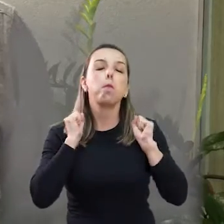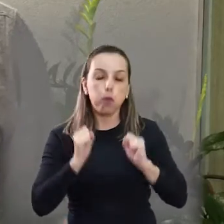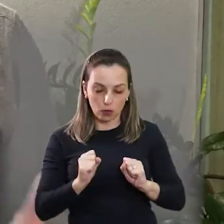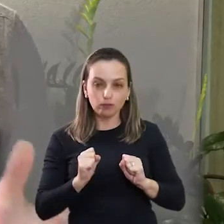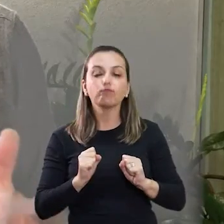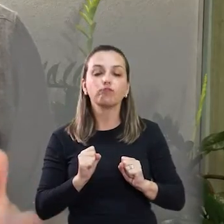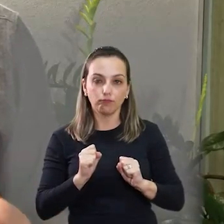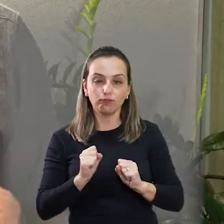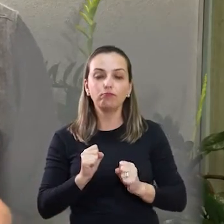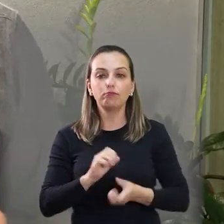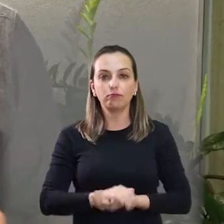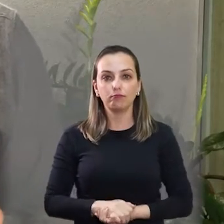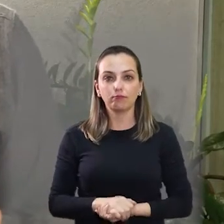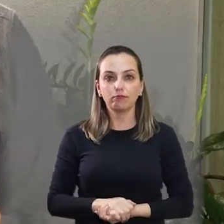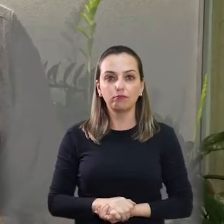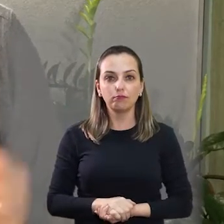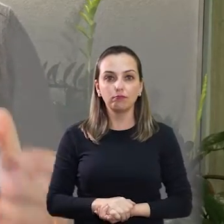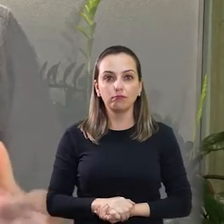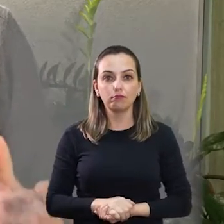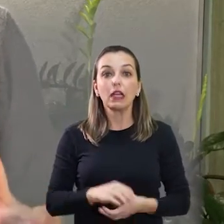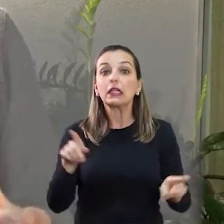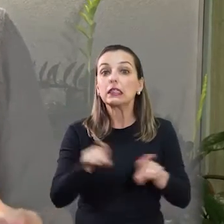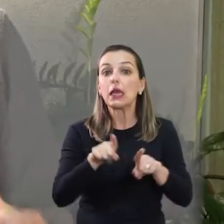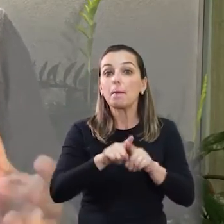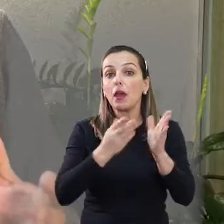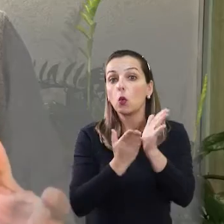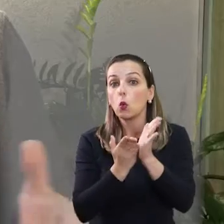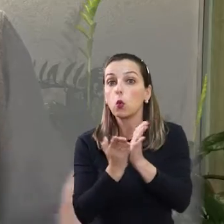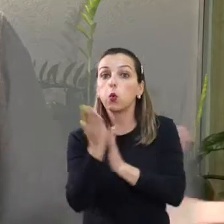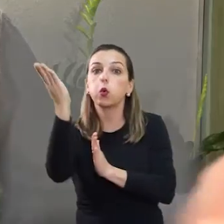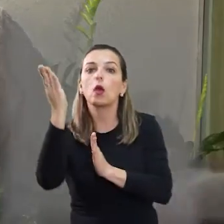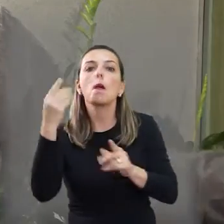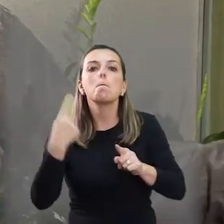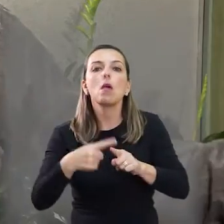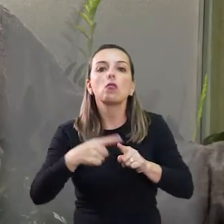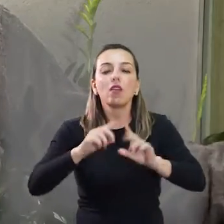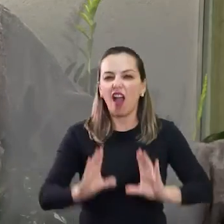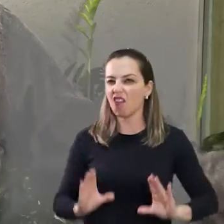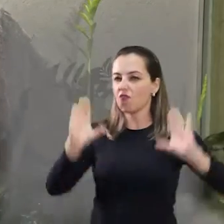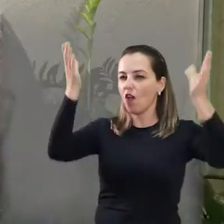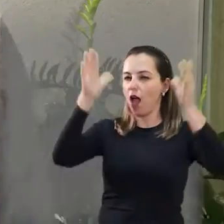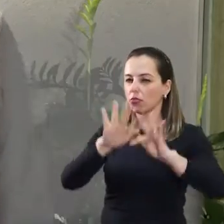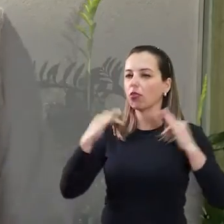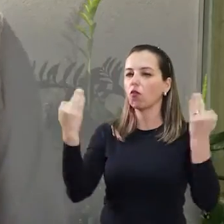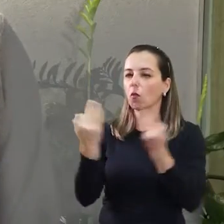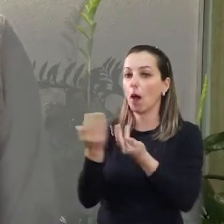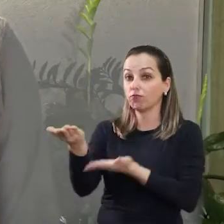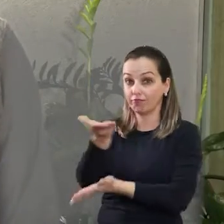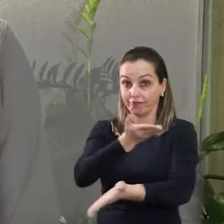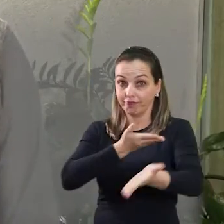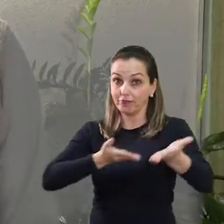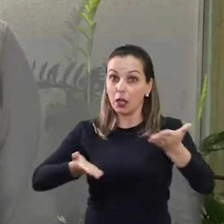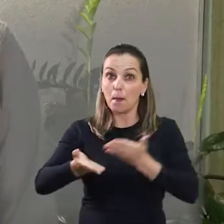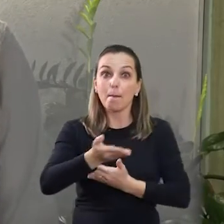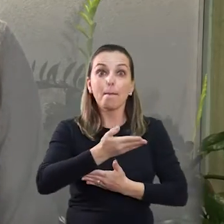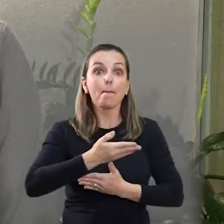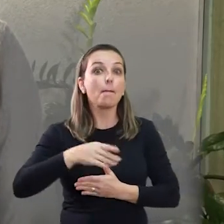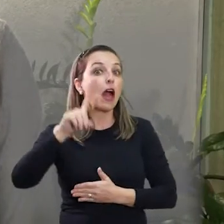E segundo ainda o Comitê, o aumento de casos está relacionado, veja só, as